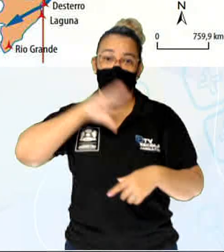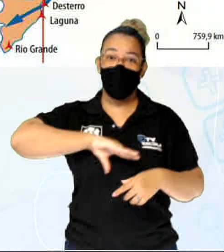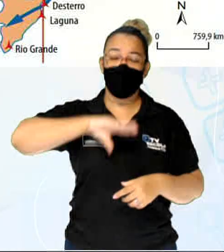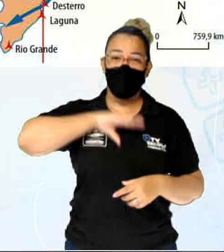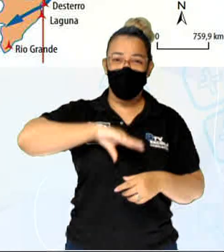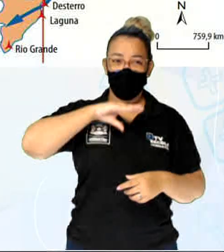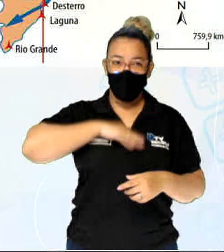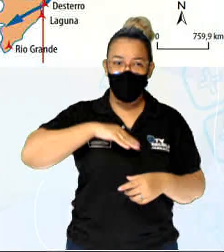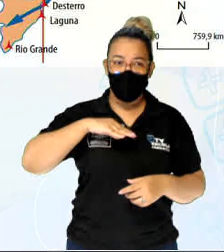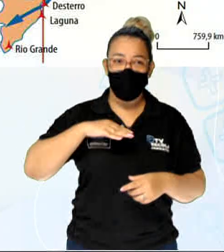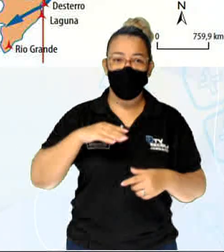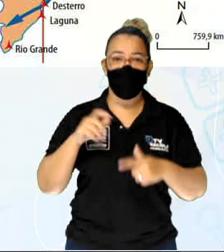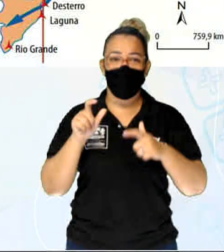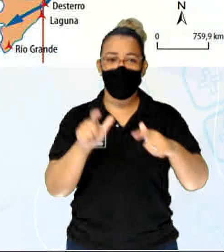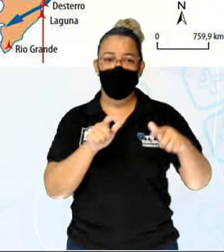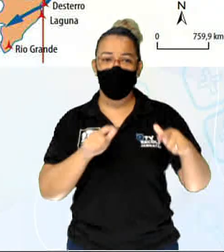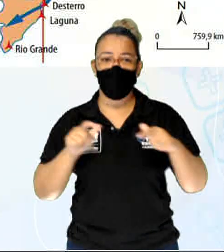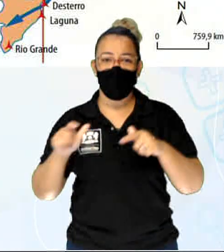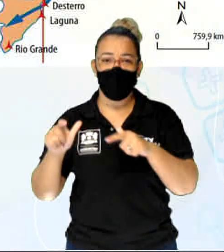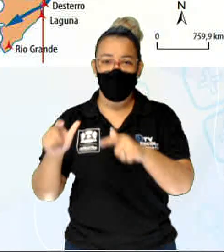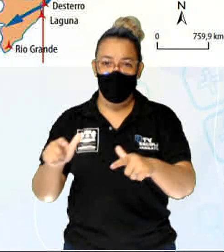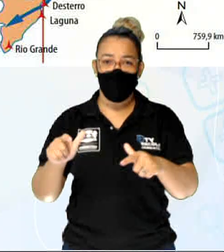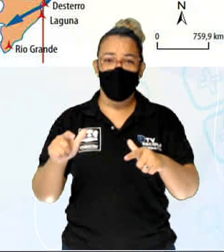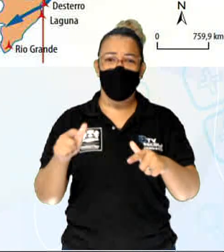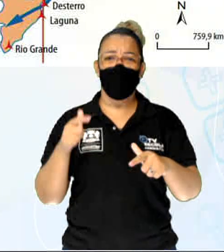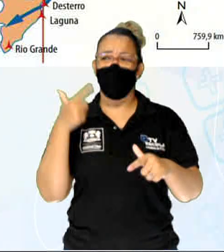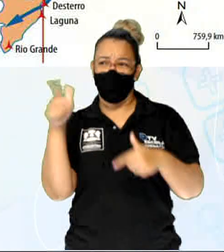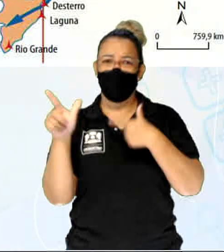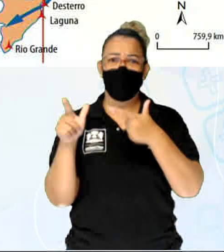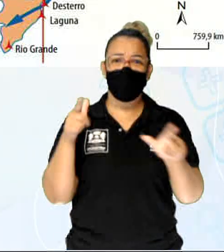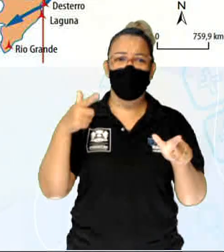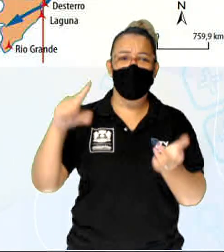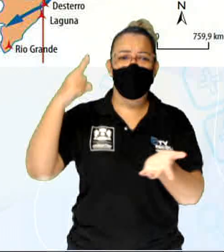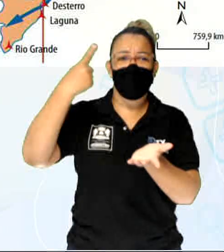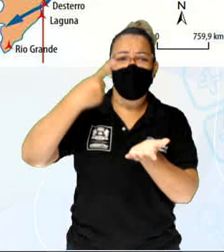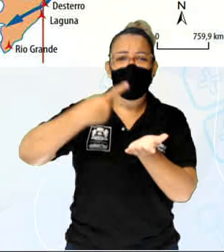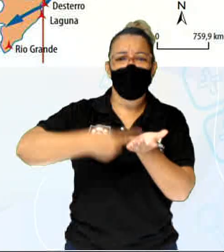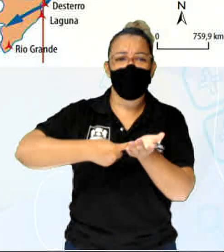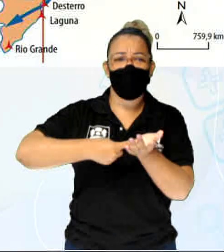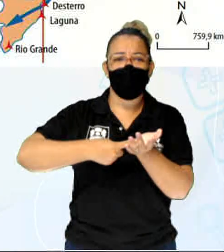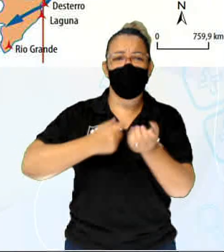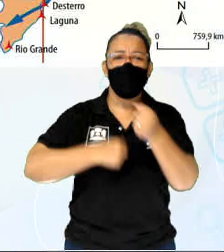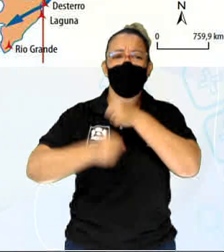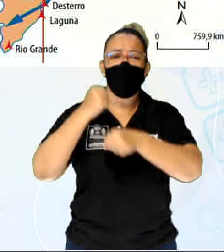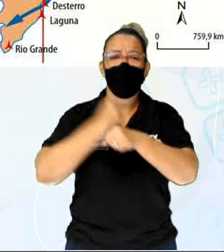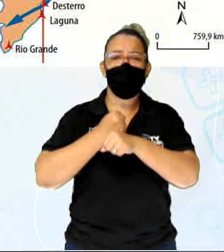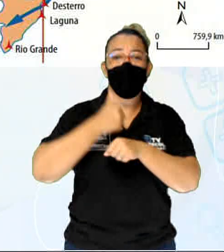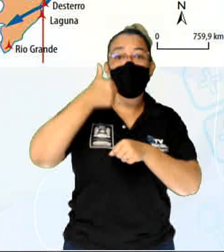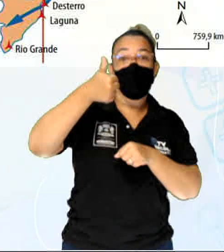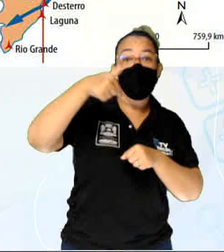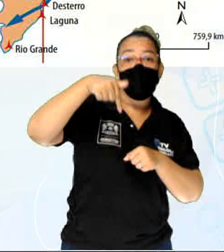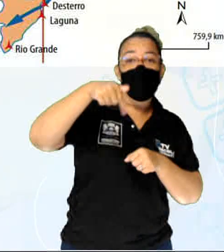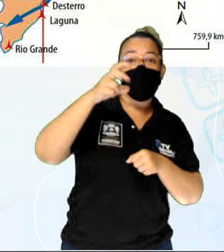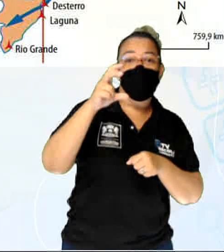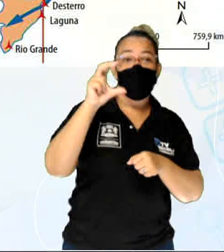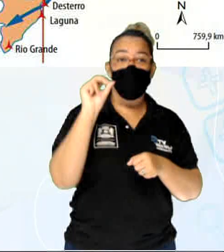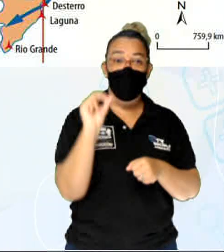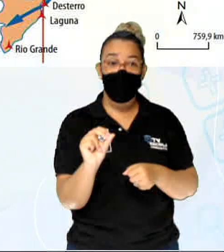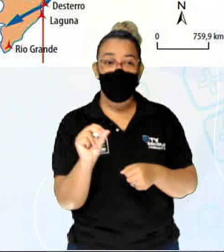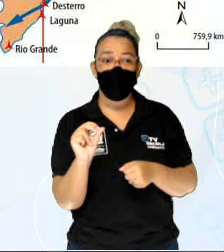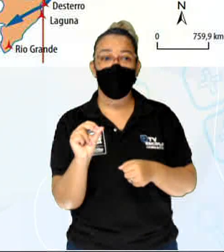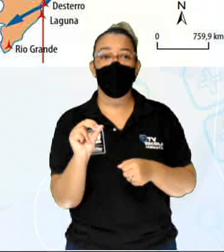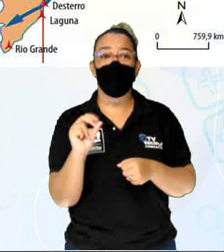depois do Tratado de Tordesilhas. Enfim, Tratado de Madri, 1750. O que é que ele redefine?